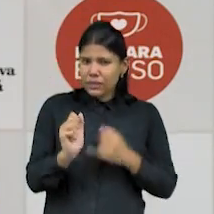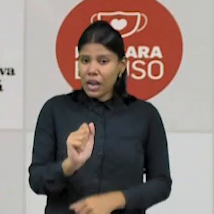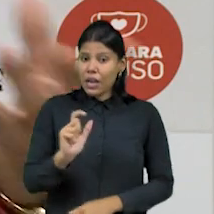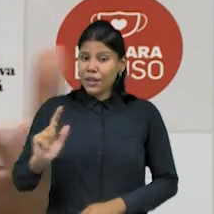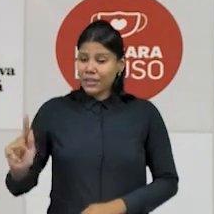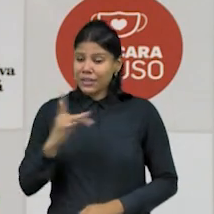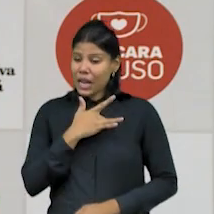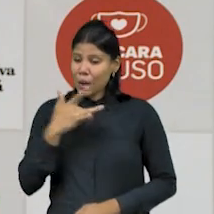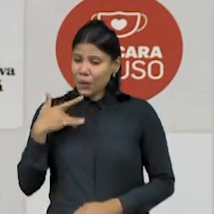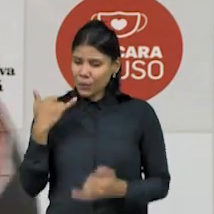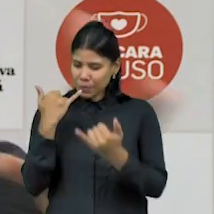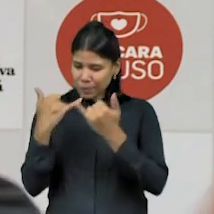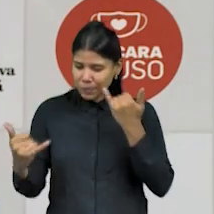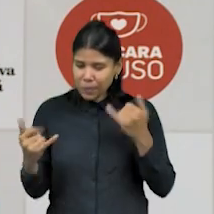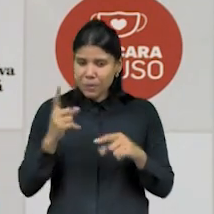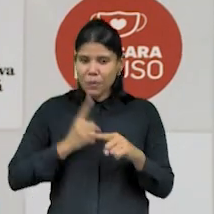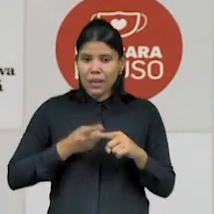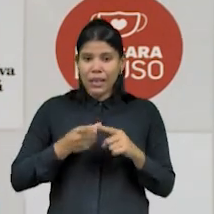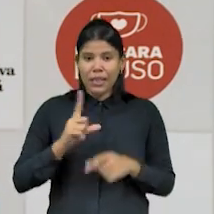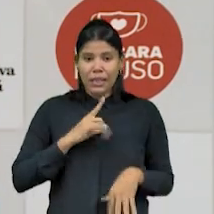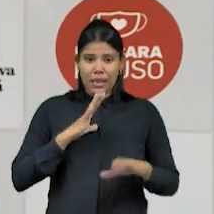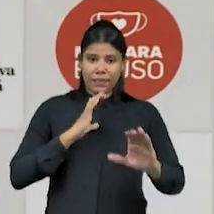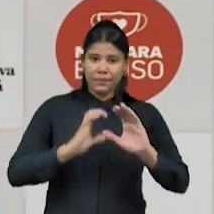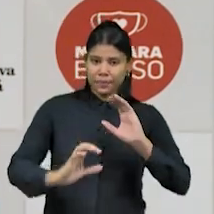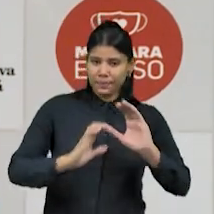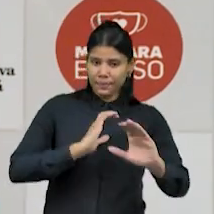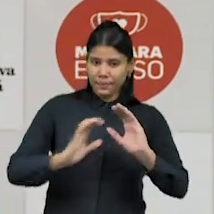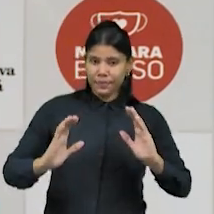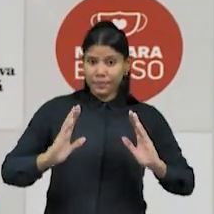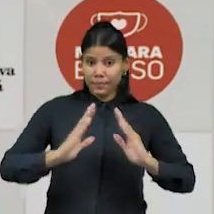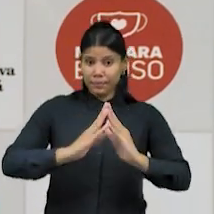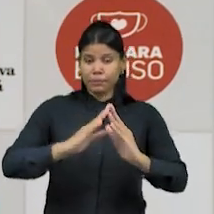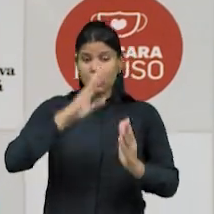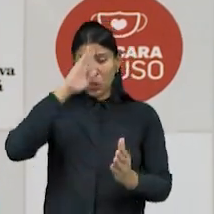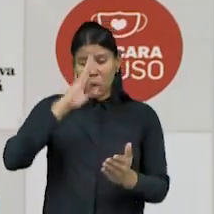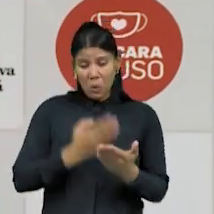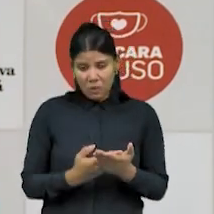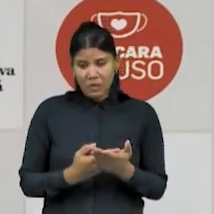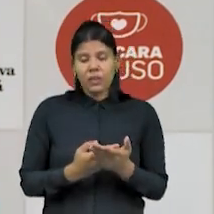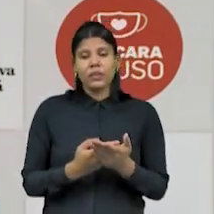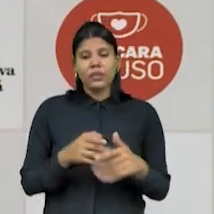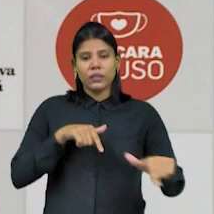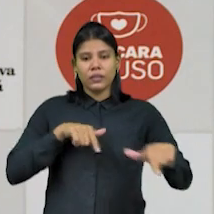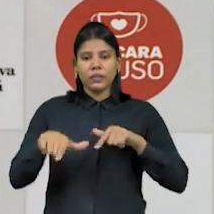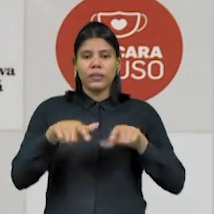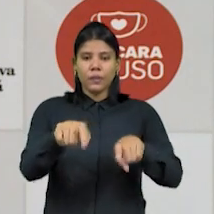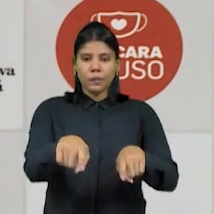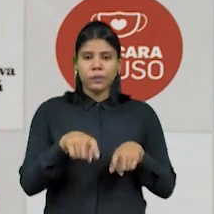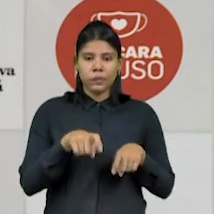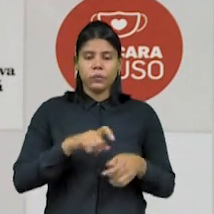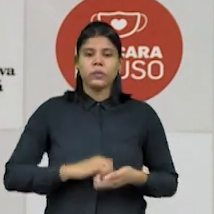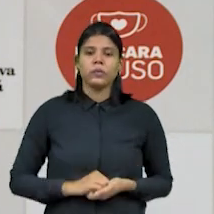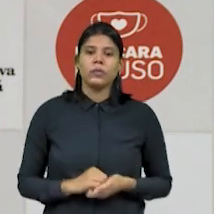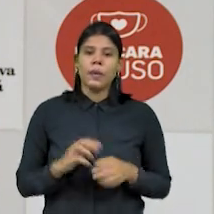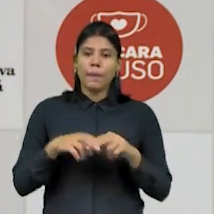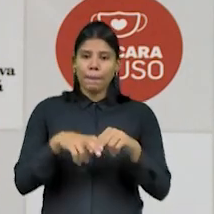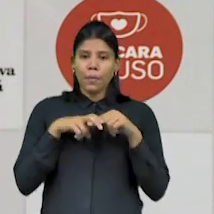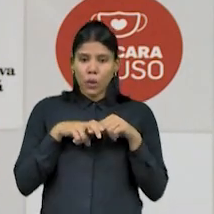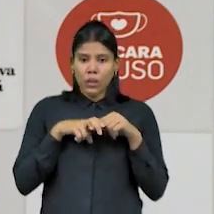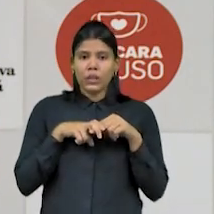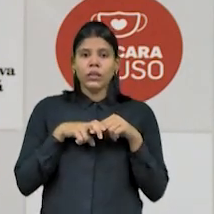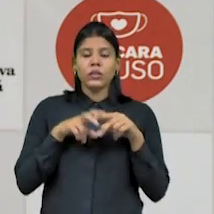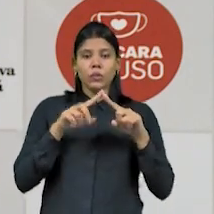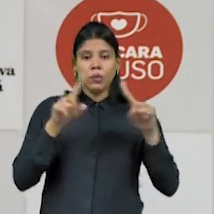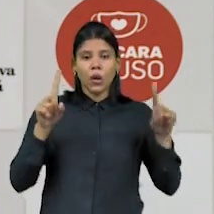porque ele cria um grau de confiabilidade muito grande com os trabalhadores da agricultura familiar. Portanto, a mensagem é uma